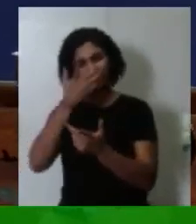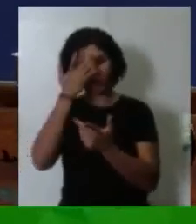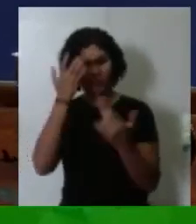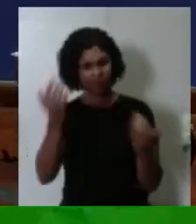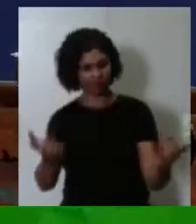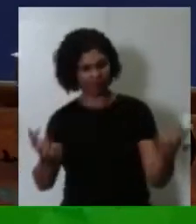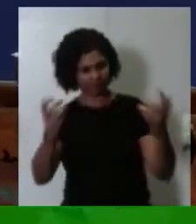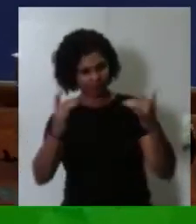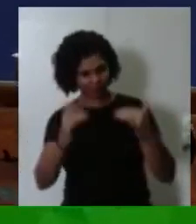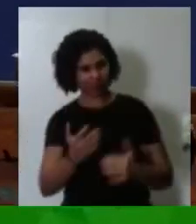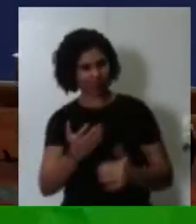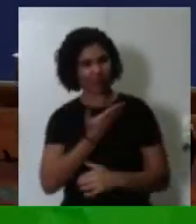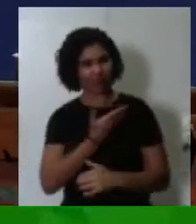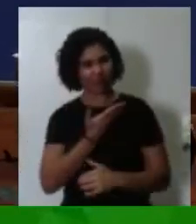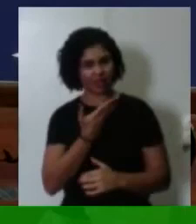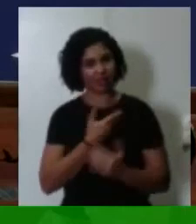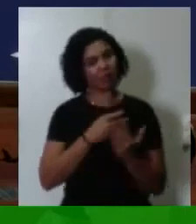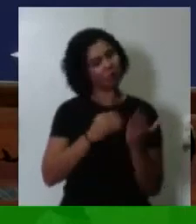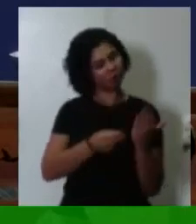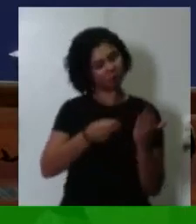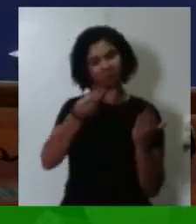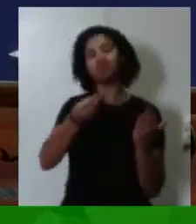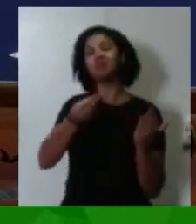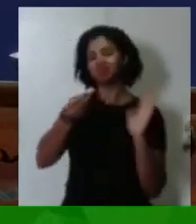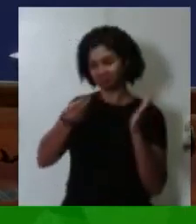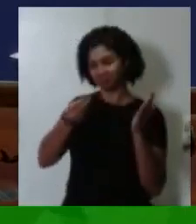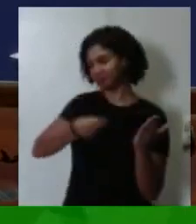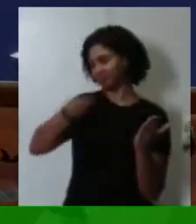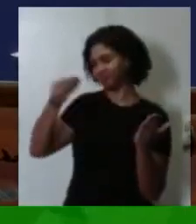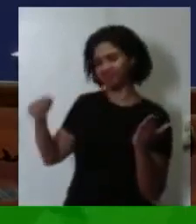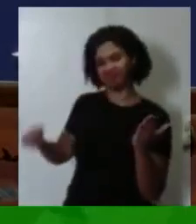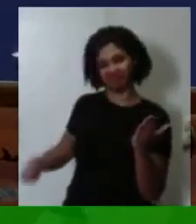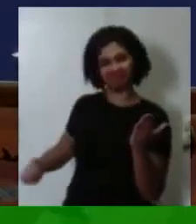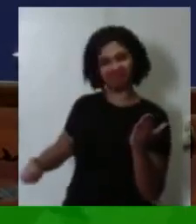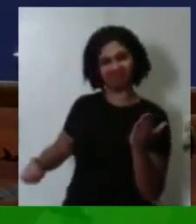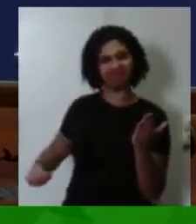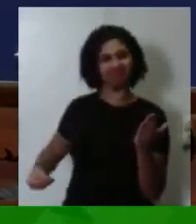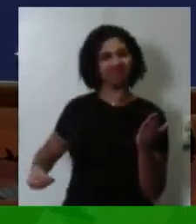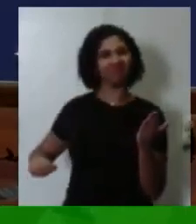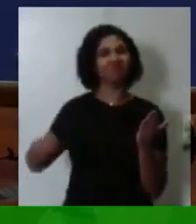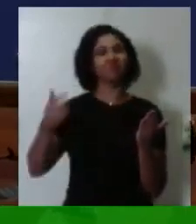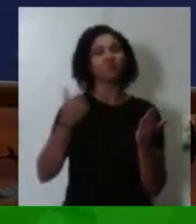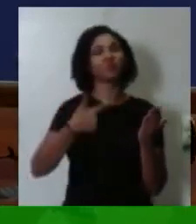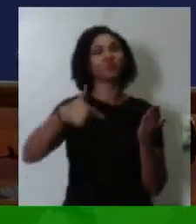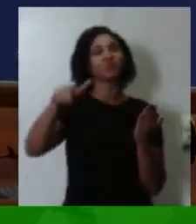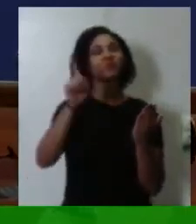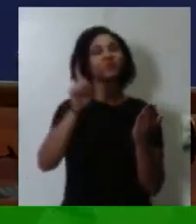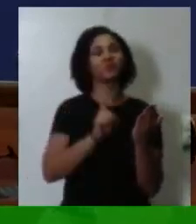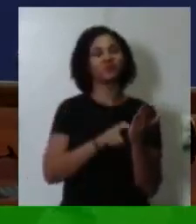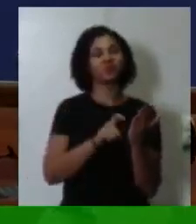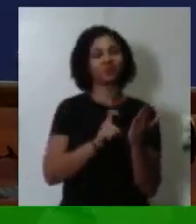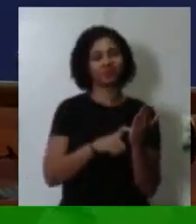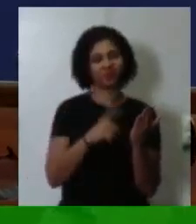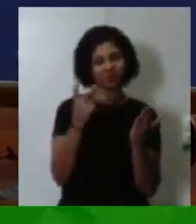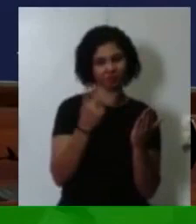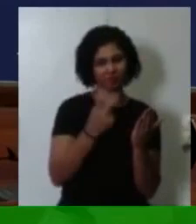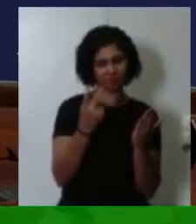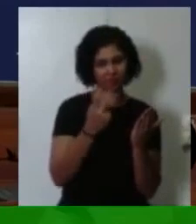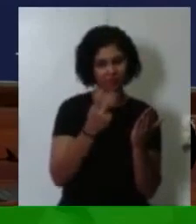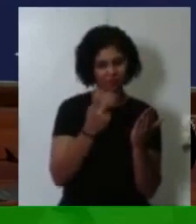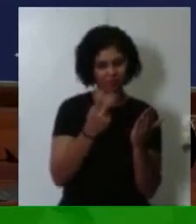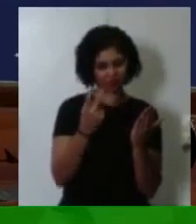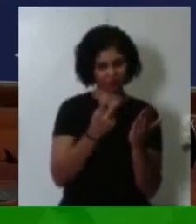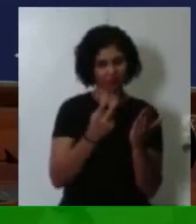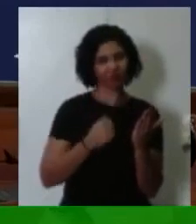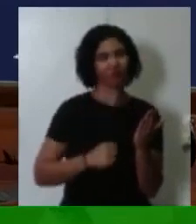amigos. Já diminuiu a folha aqui do discurso. Preocupe não. A segunda parte, eu